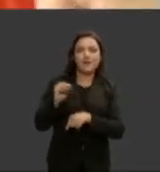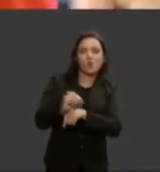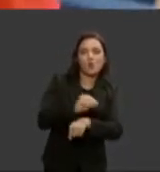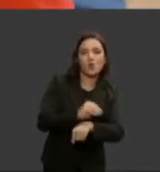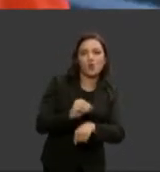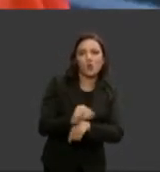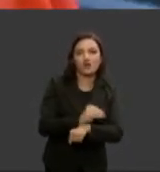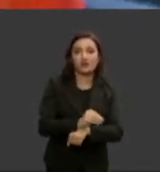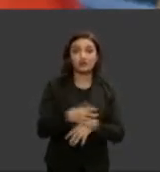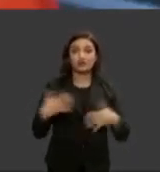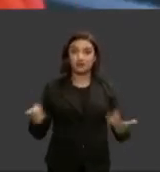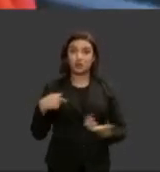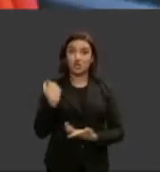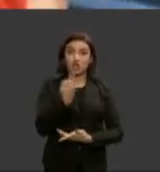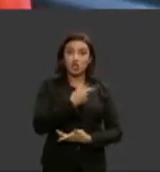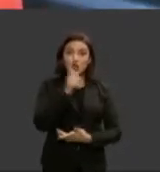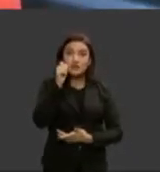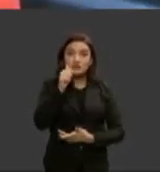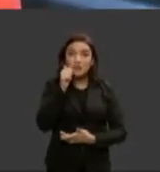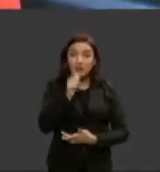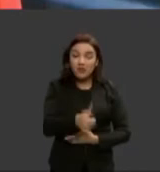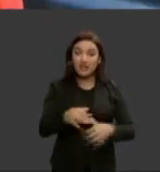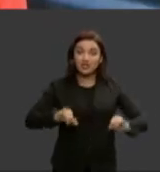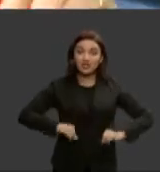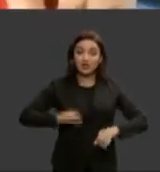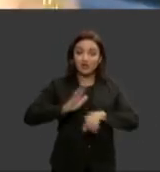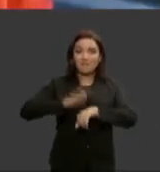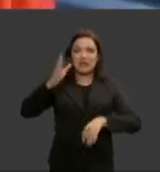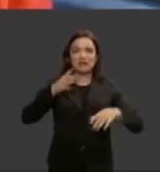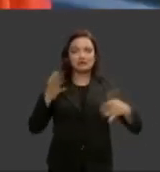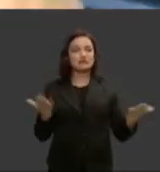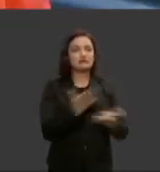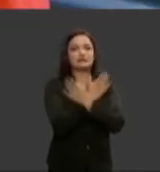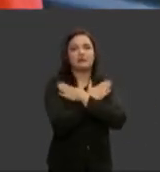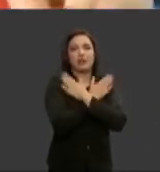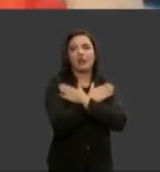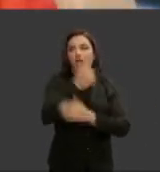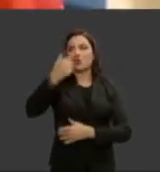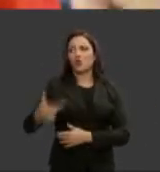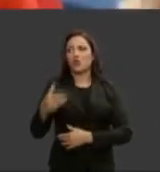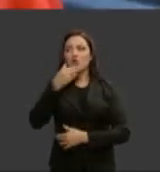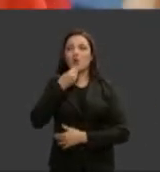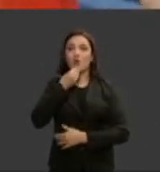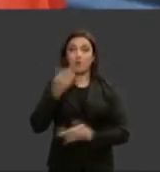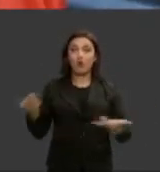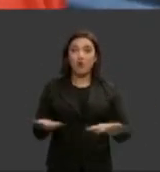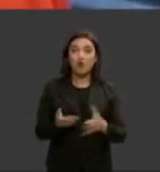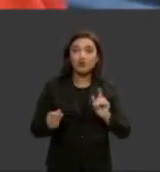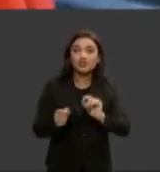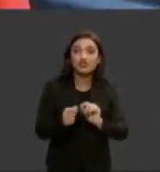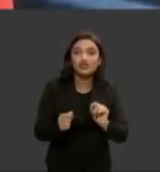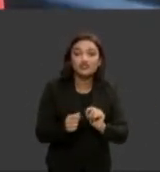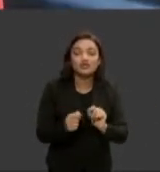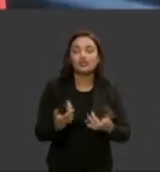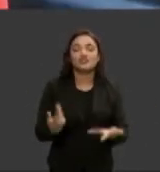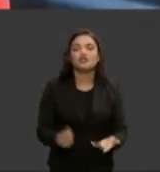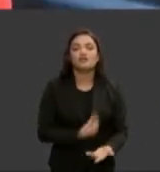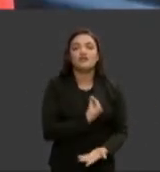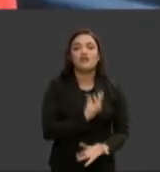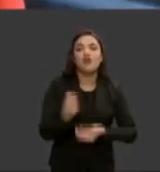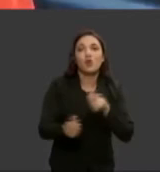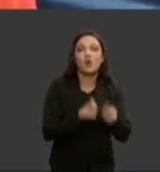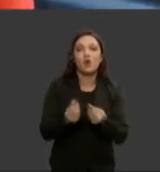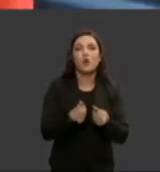mulheres pagamos mais com o desemprego do que os homens vivemos hoje o momento da informalidade para o trabalho das